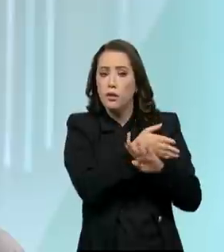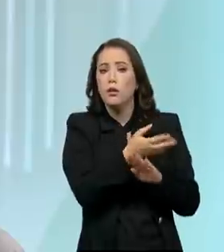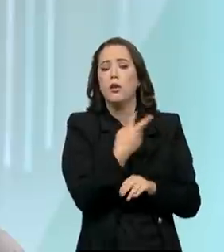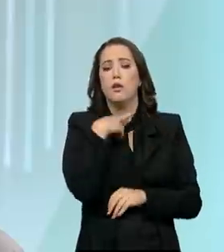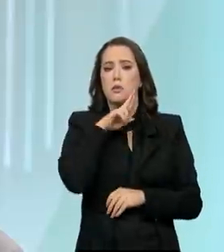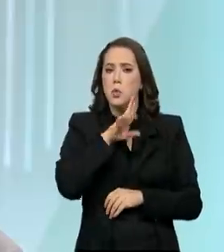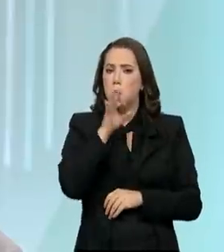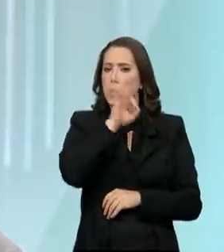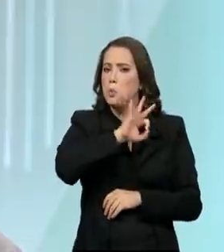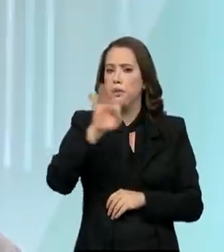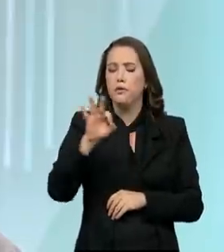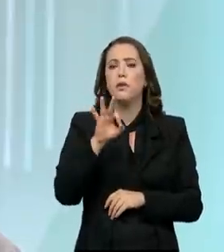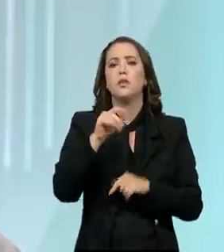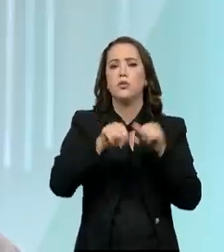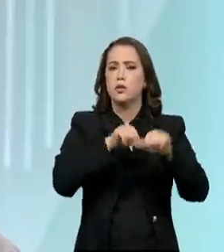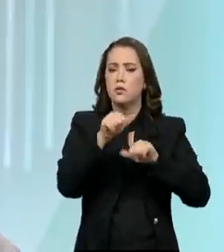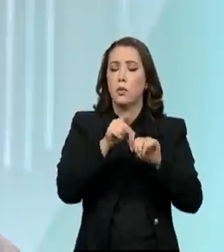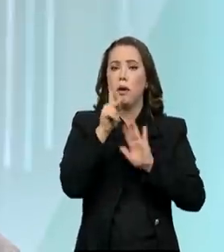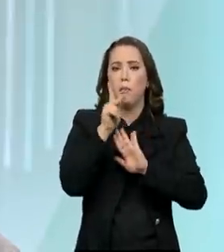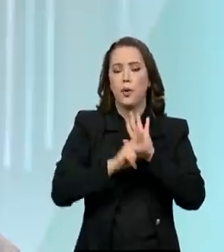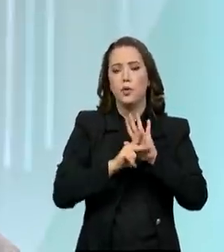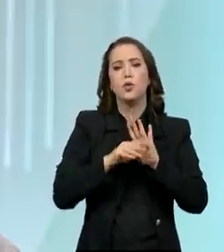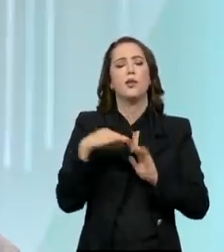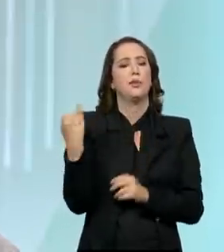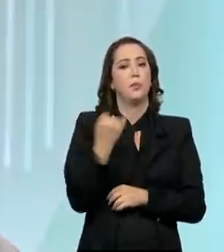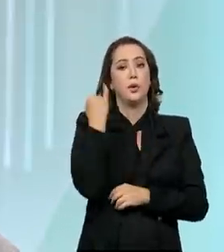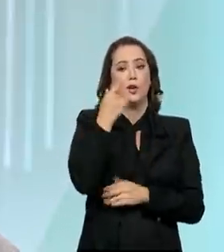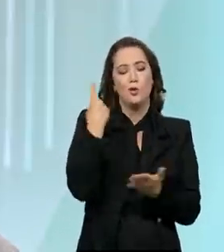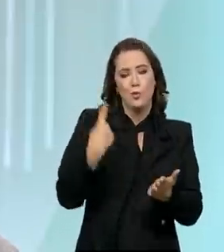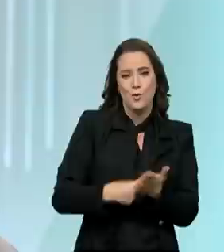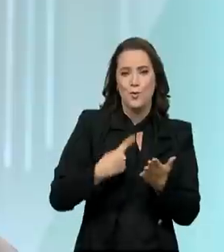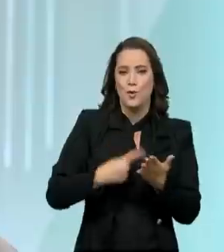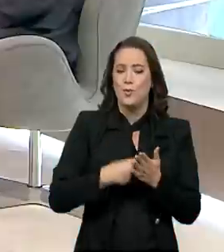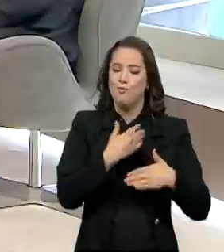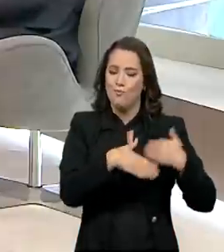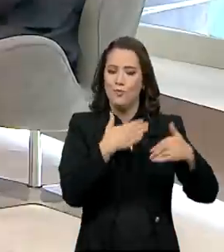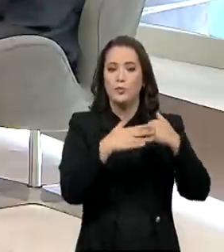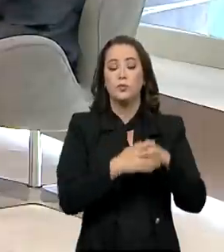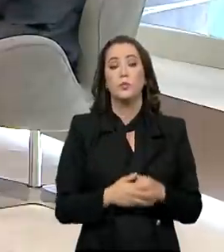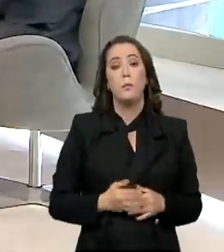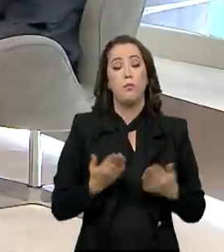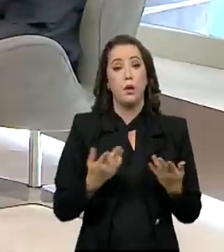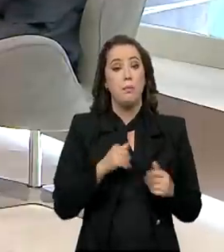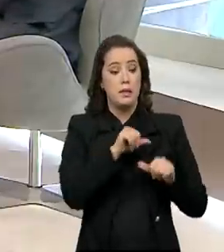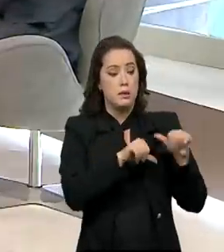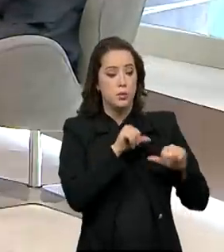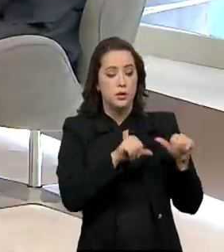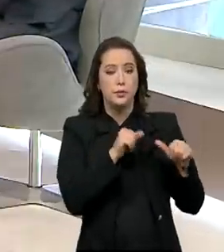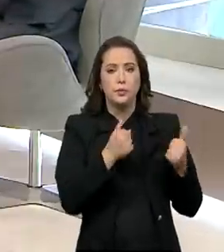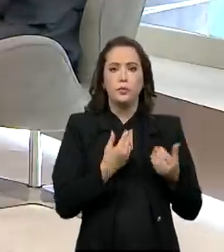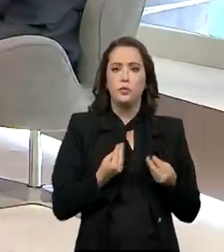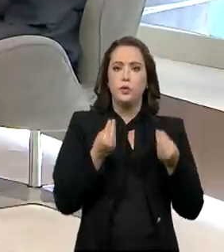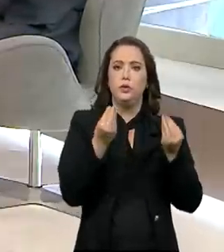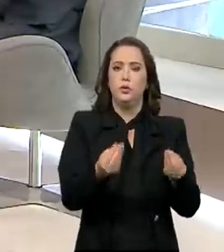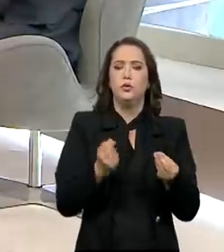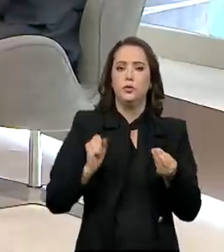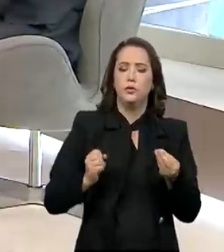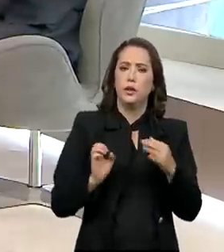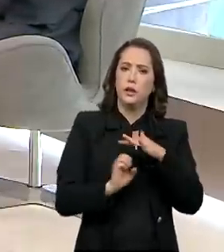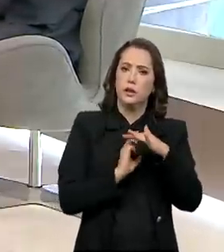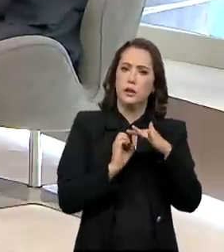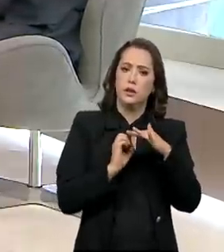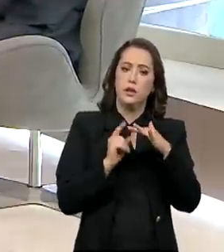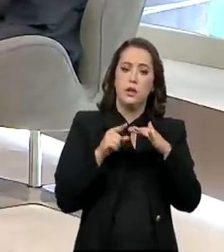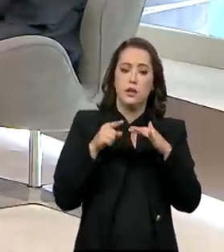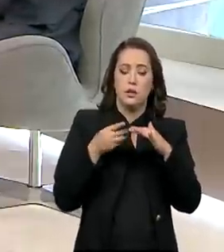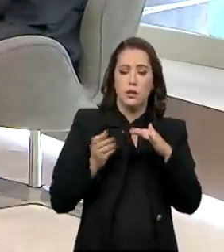e se transformar em investimento na ponta é muito alta. Então, agenda está de vento em poupa. Agora, essa modelagem de concessões, o BNDES faz